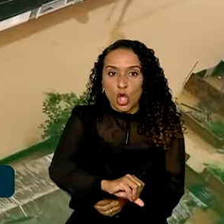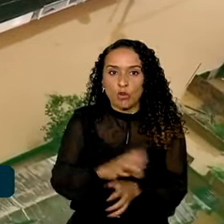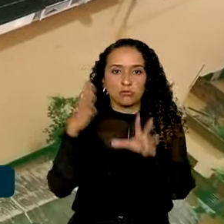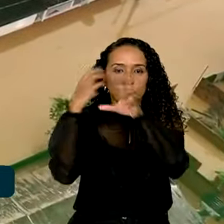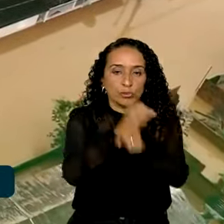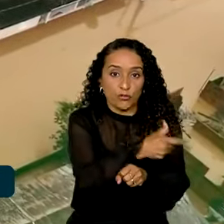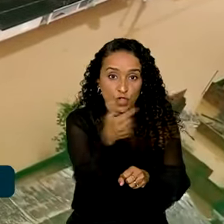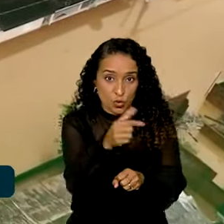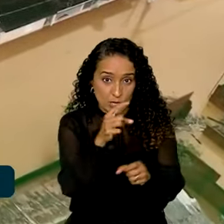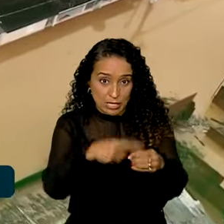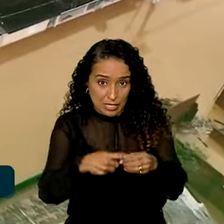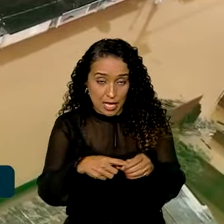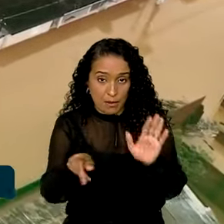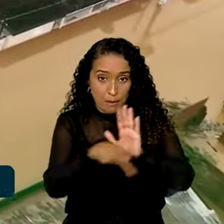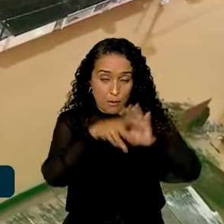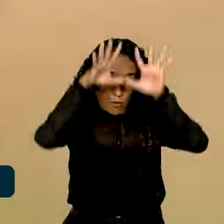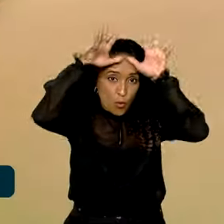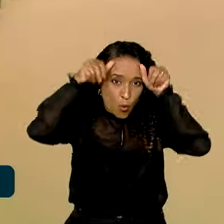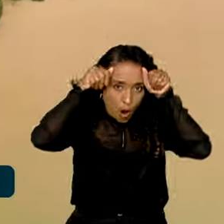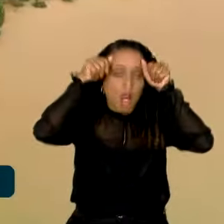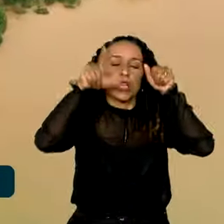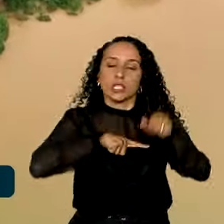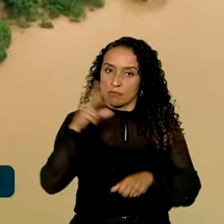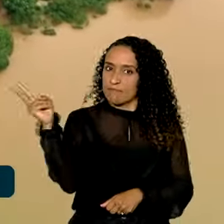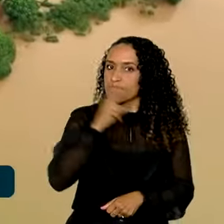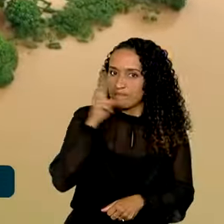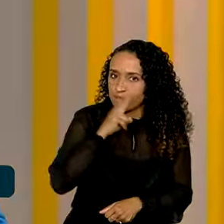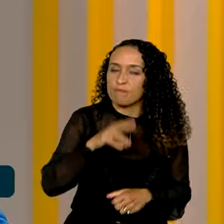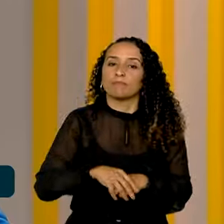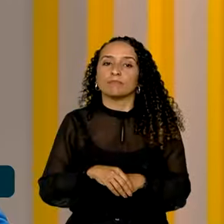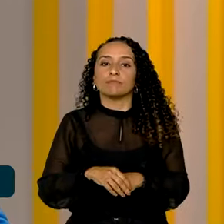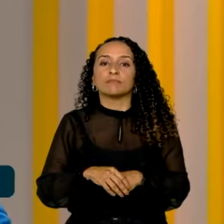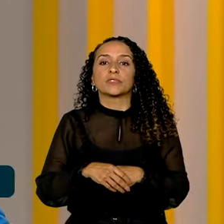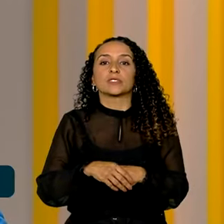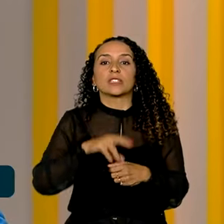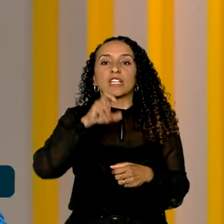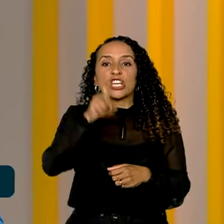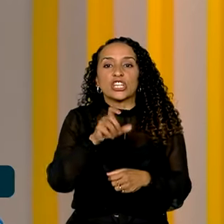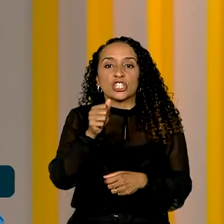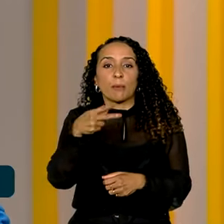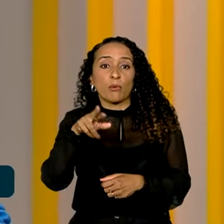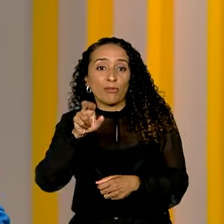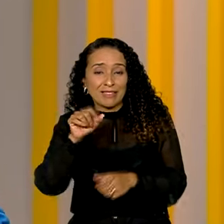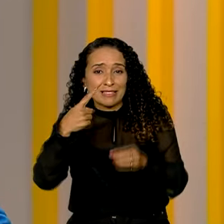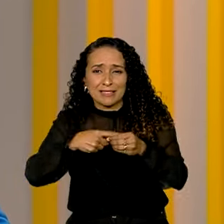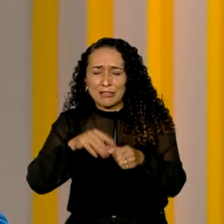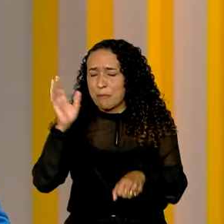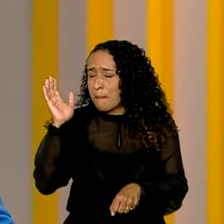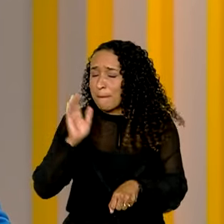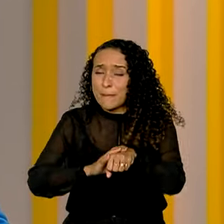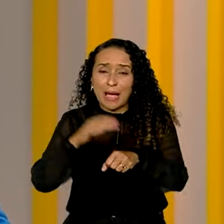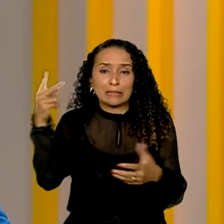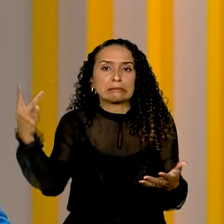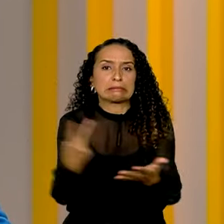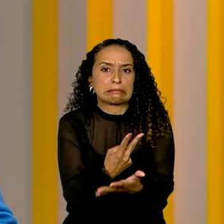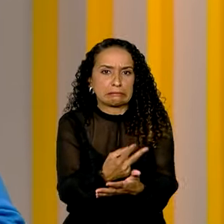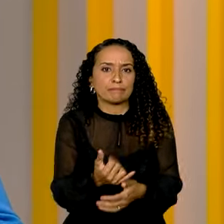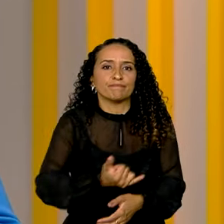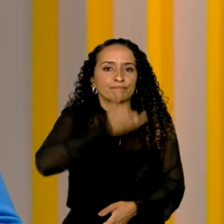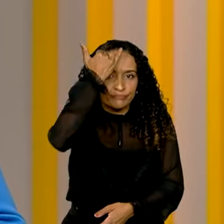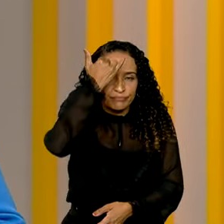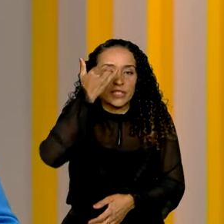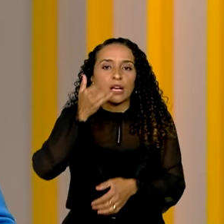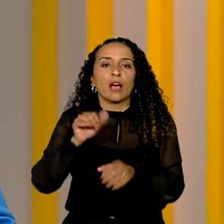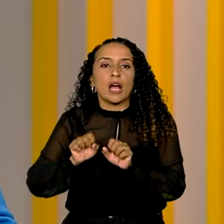22 cidades do Acre estão em emergência. Em Chapuri, uma das cidades mais afetadas, a Defesa Civil